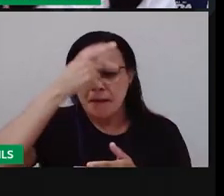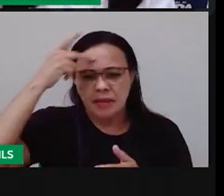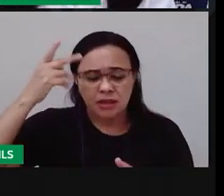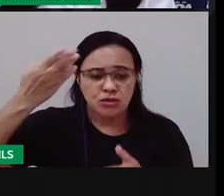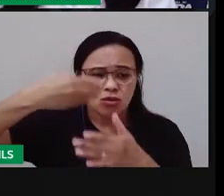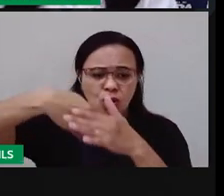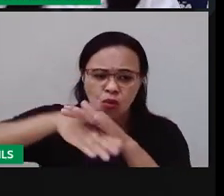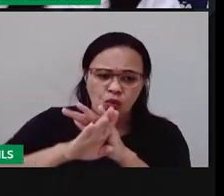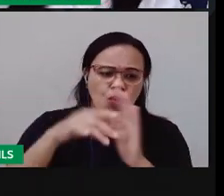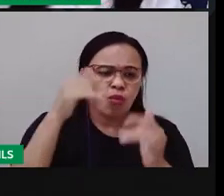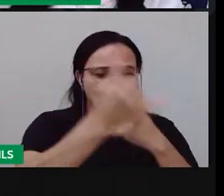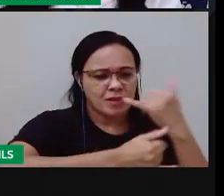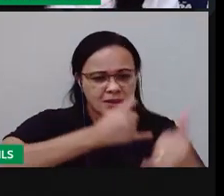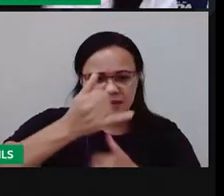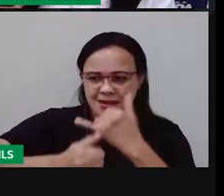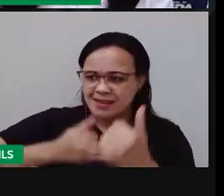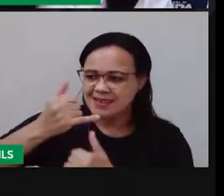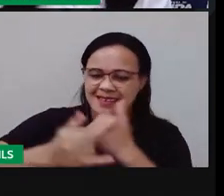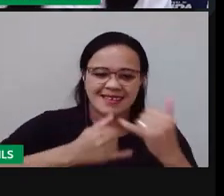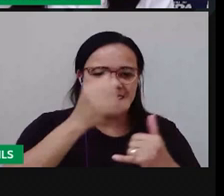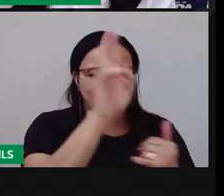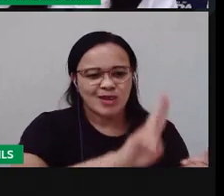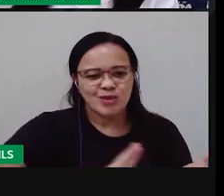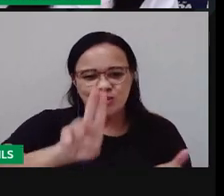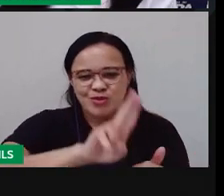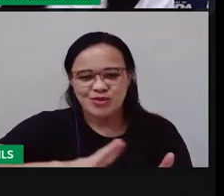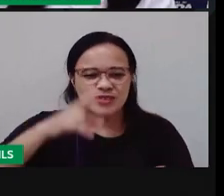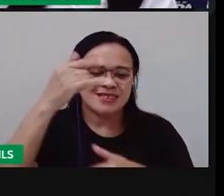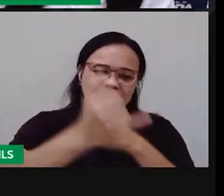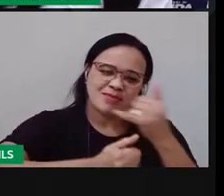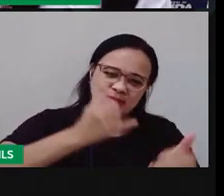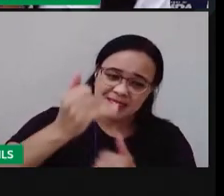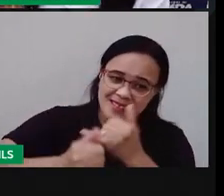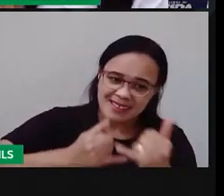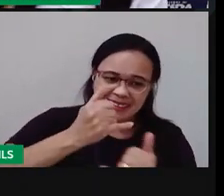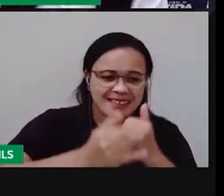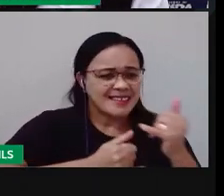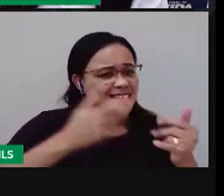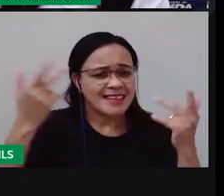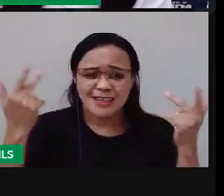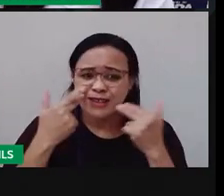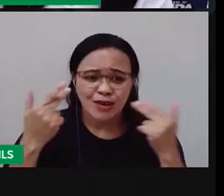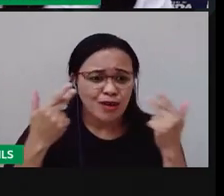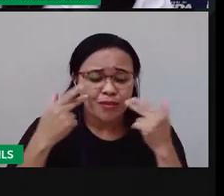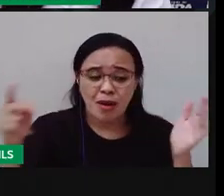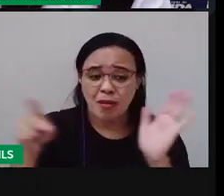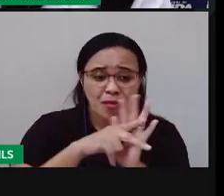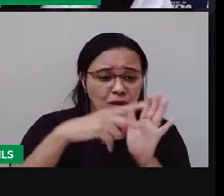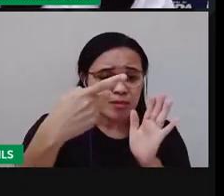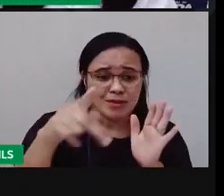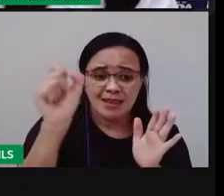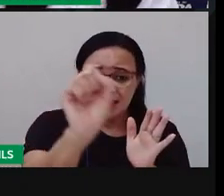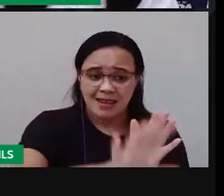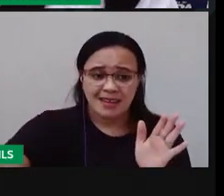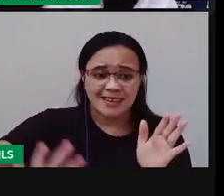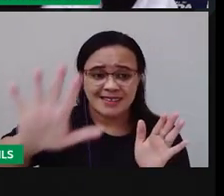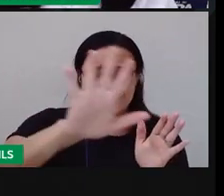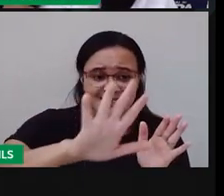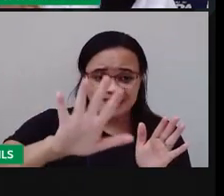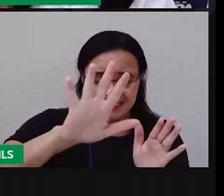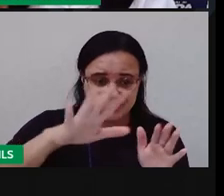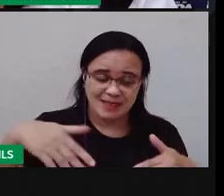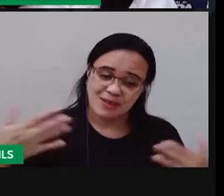brincar, utilizam brinquedos que são comuns naquela região. Então,